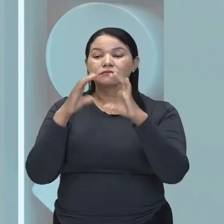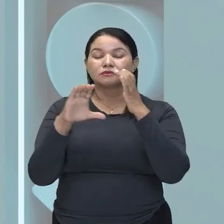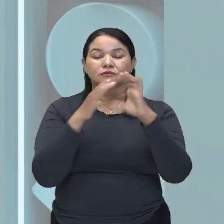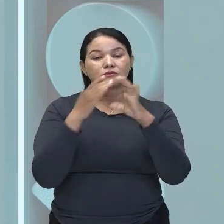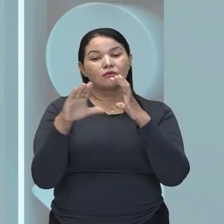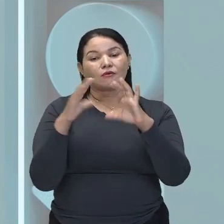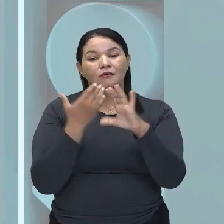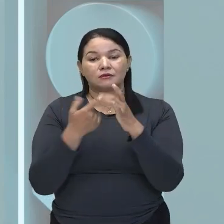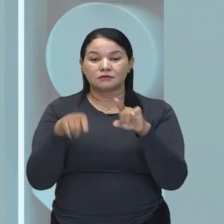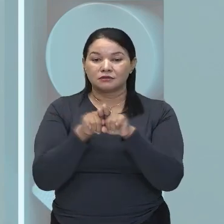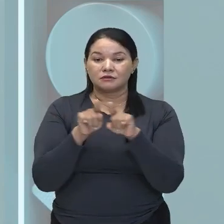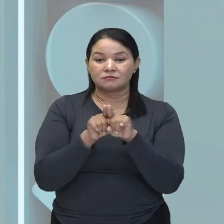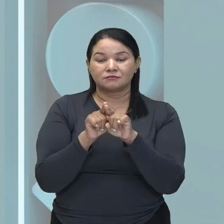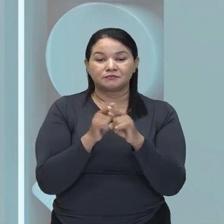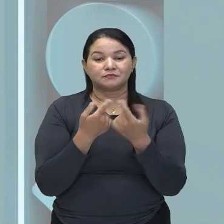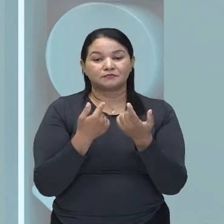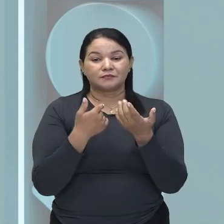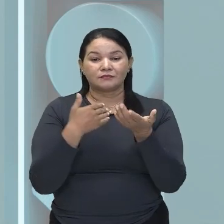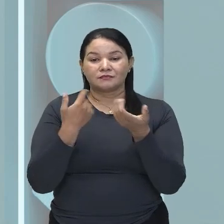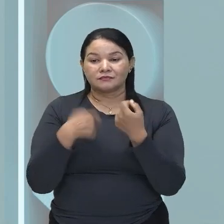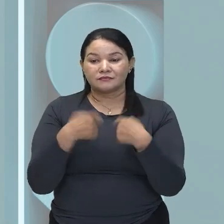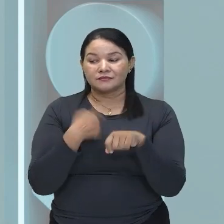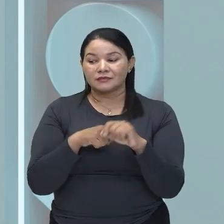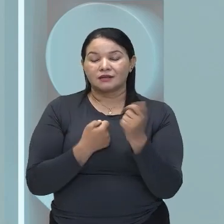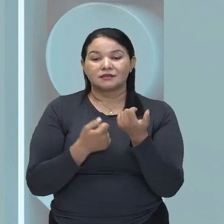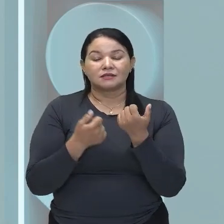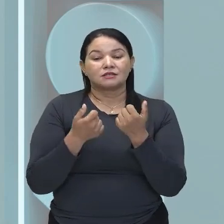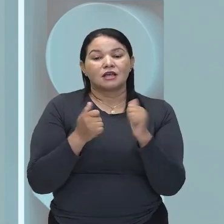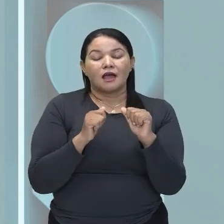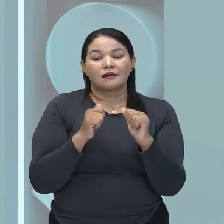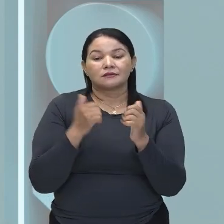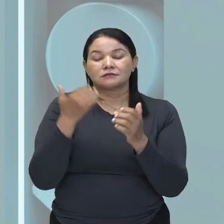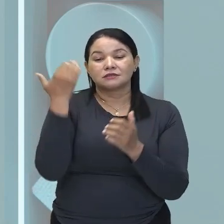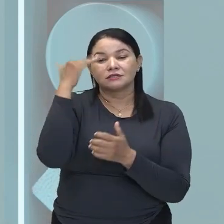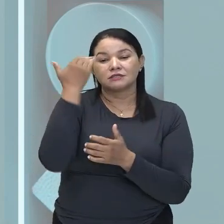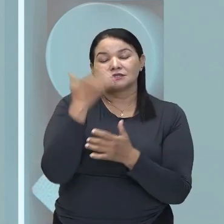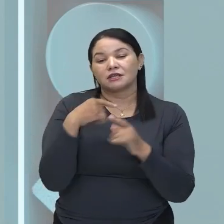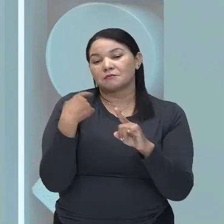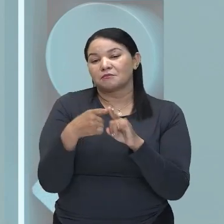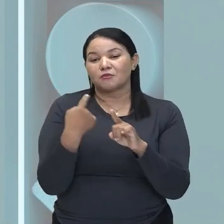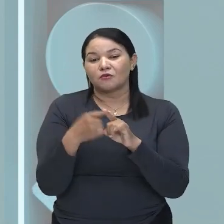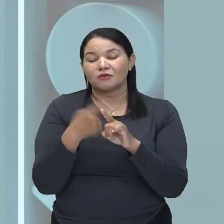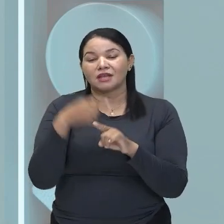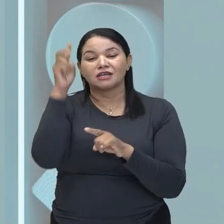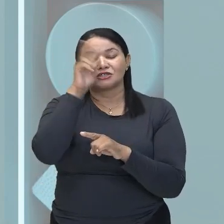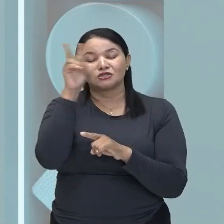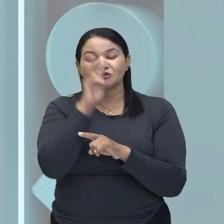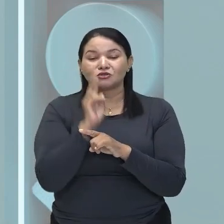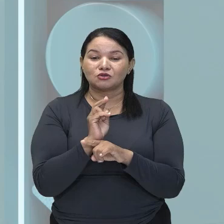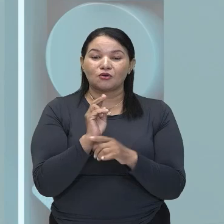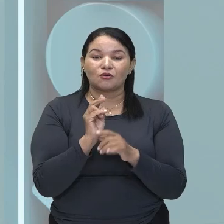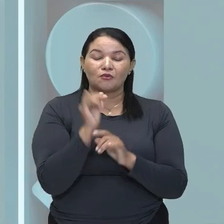intérpretes. Porque eles vão contar, Uma história. Ali, Através do que? Da